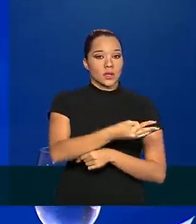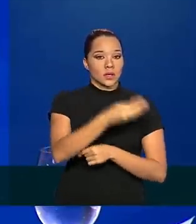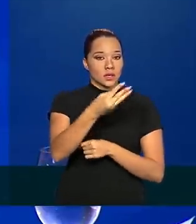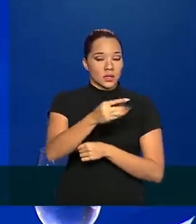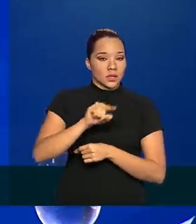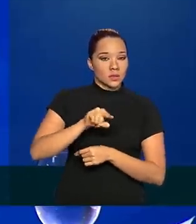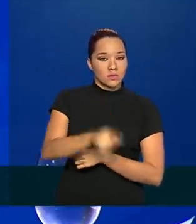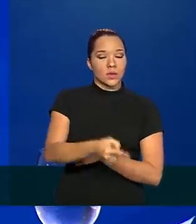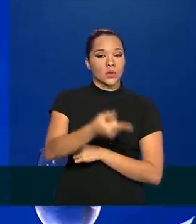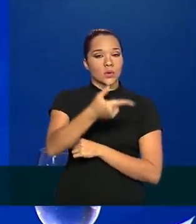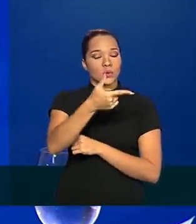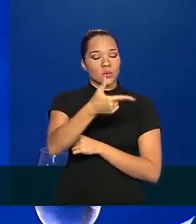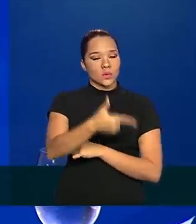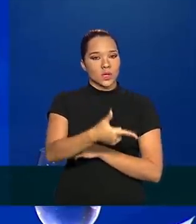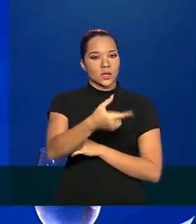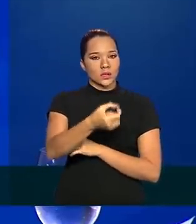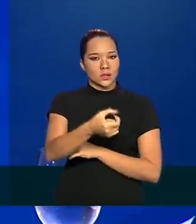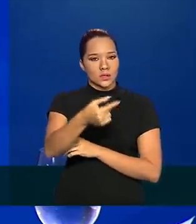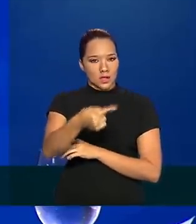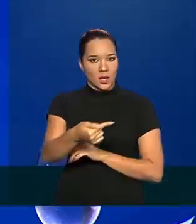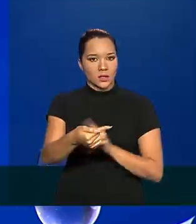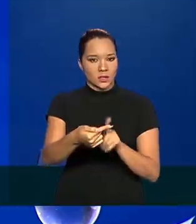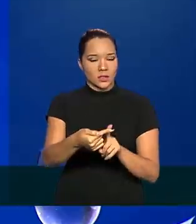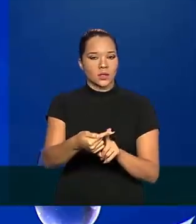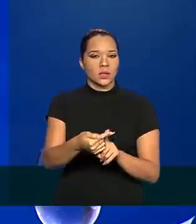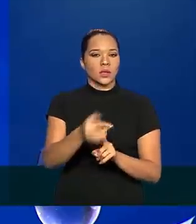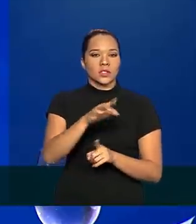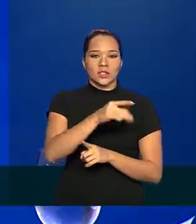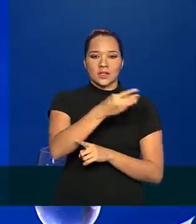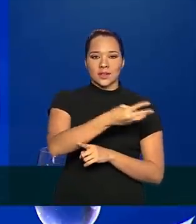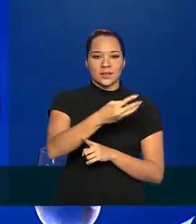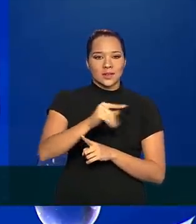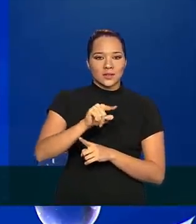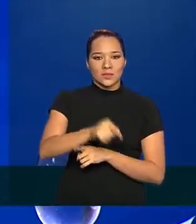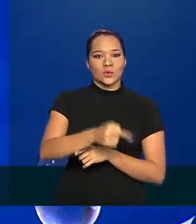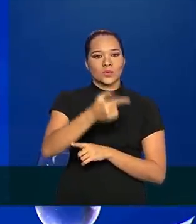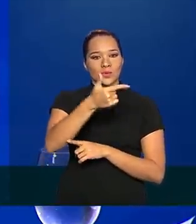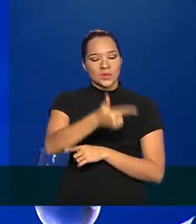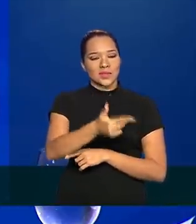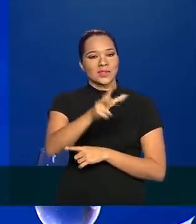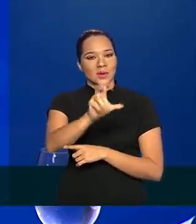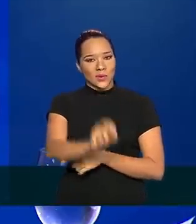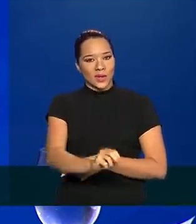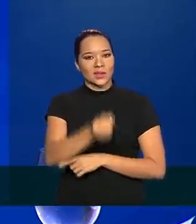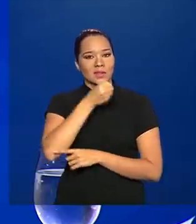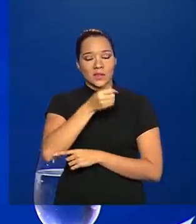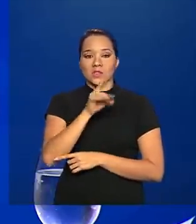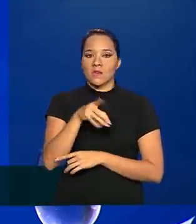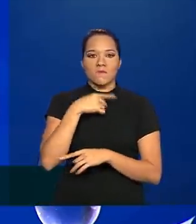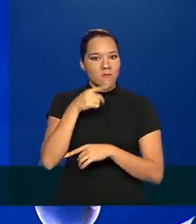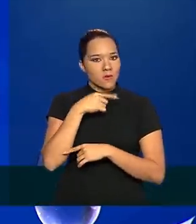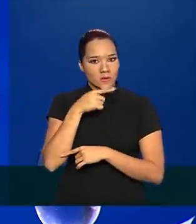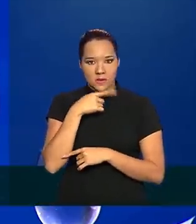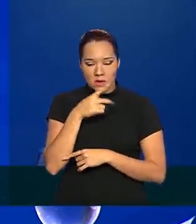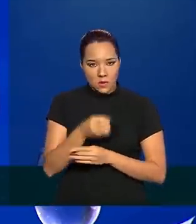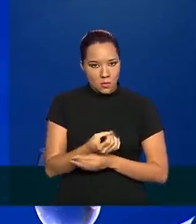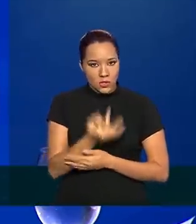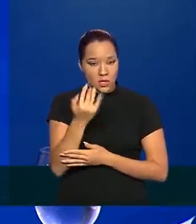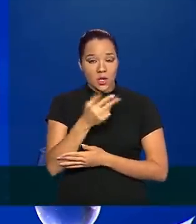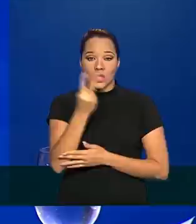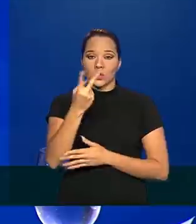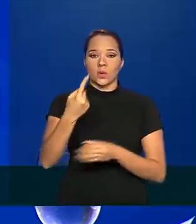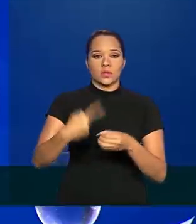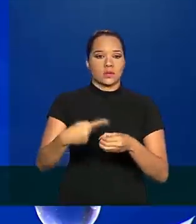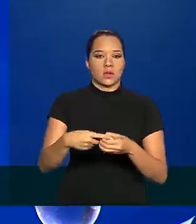.207 de 33.250 entrevistas previstas. Só não conseguimos fechar o tamanho de amostra em duas